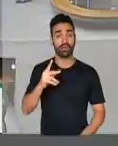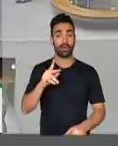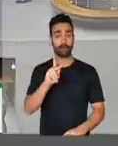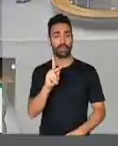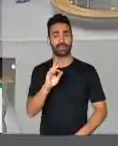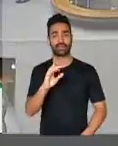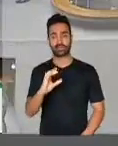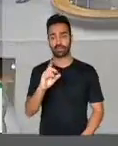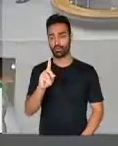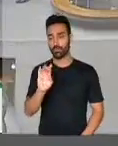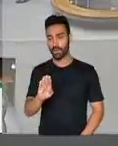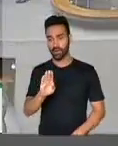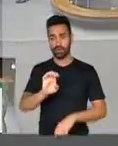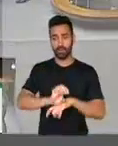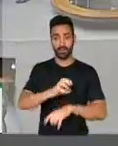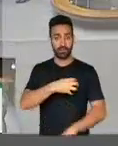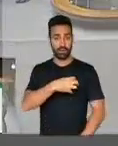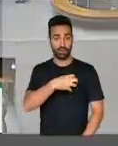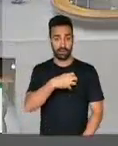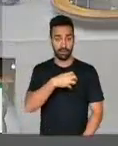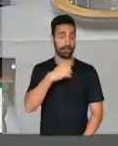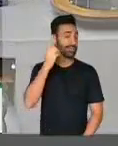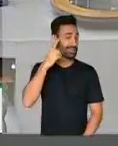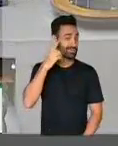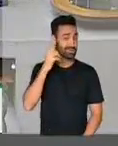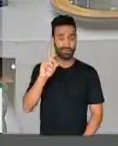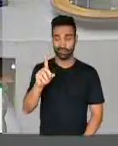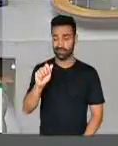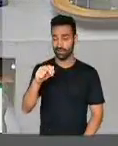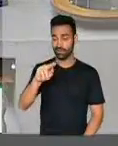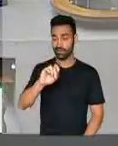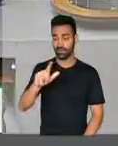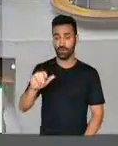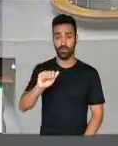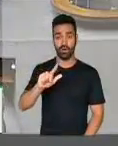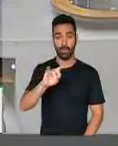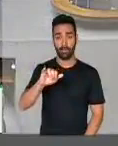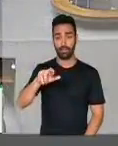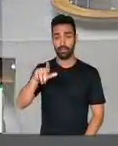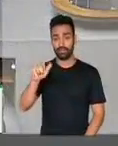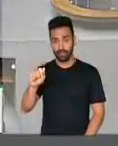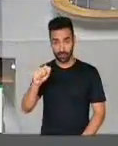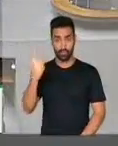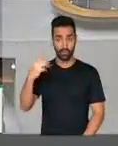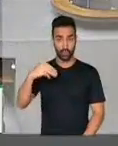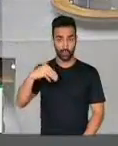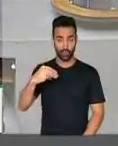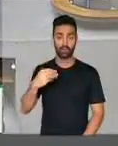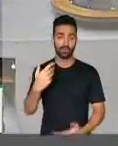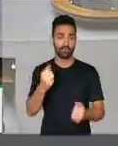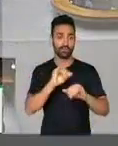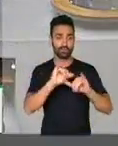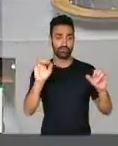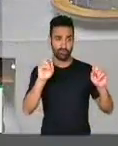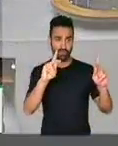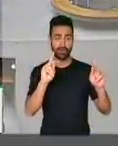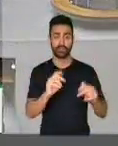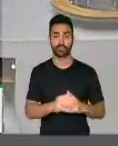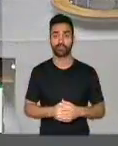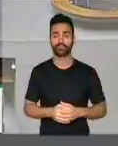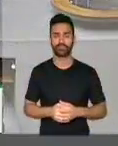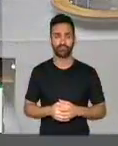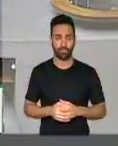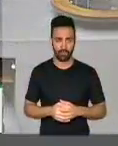O PCdoB da Bahia, nobre deputado Daniel Almeida, um minuto. Vamos divulgar na voz do Brasil, Benedita.